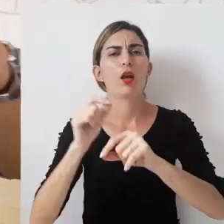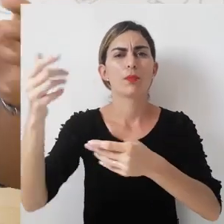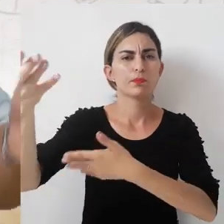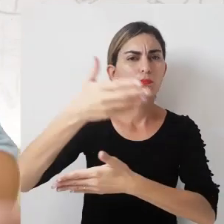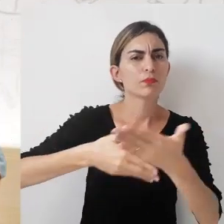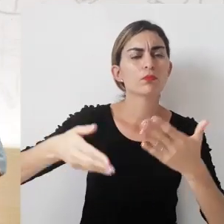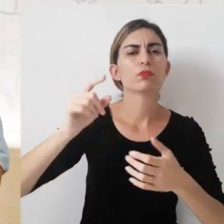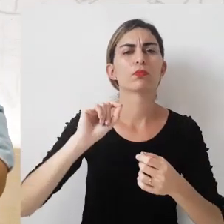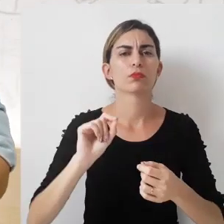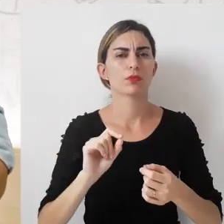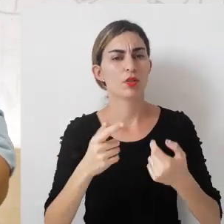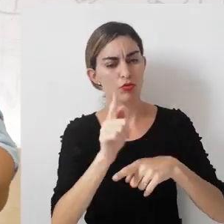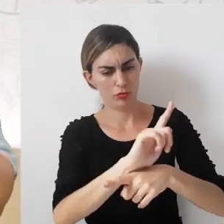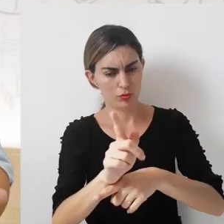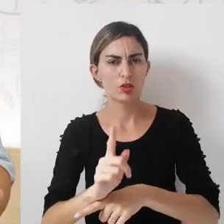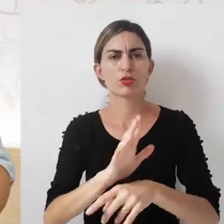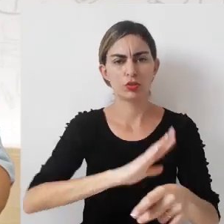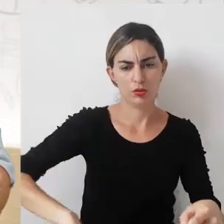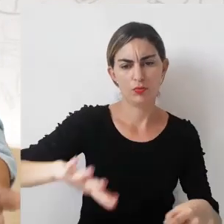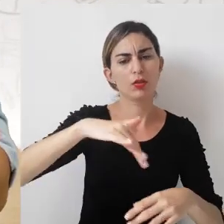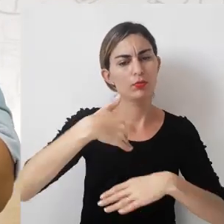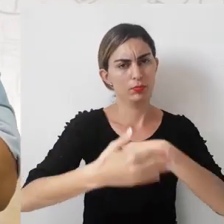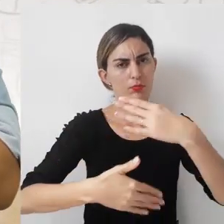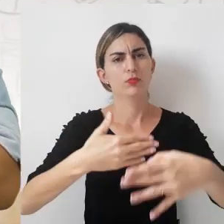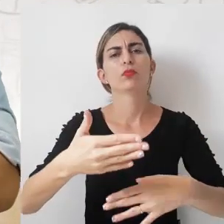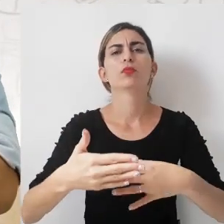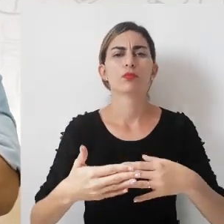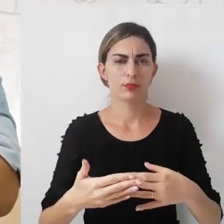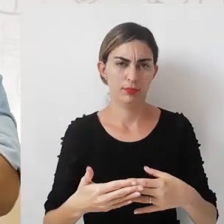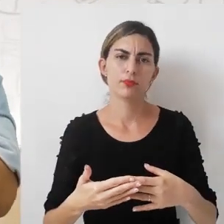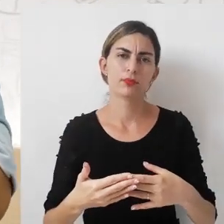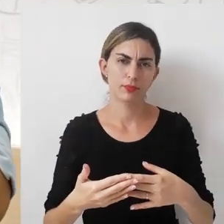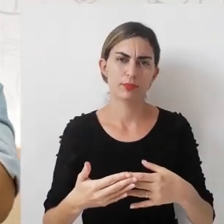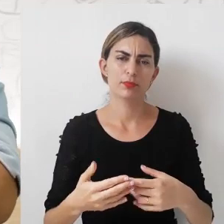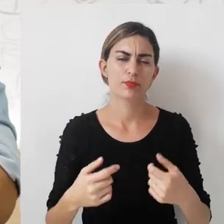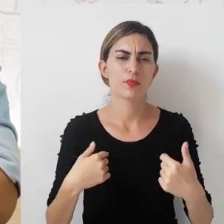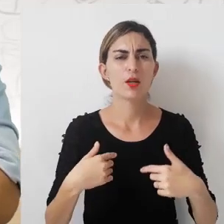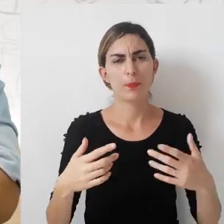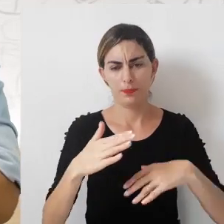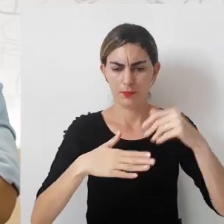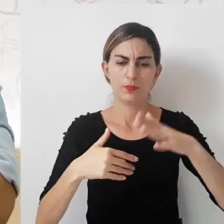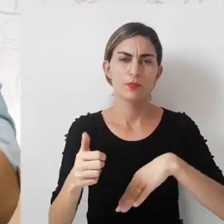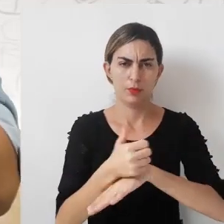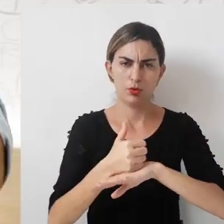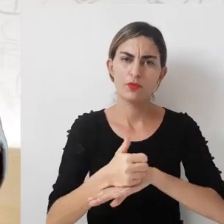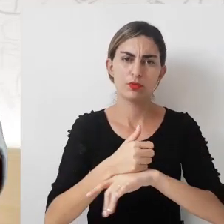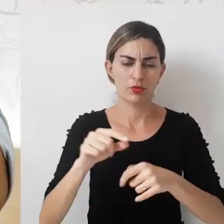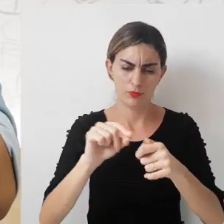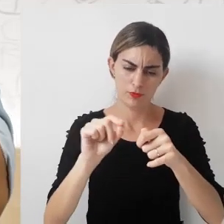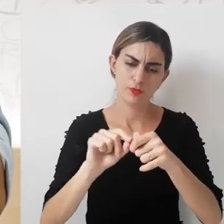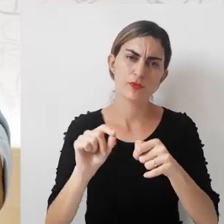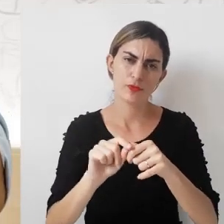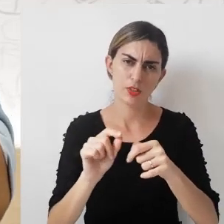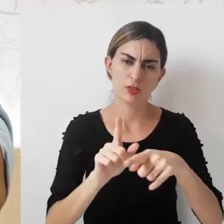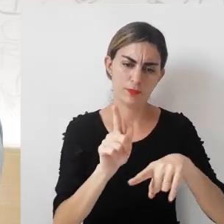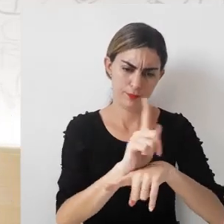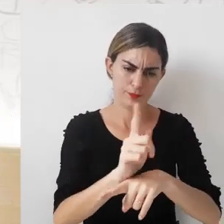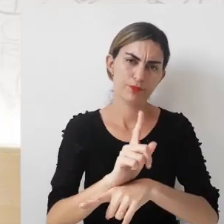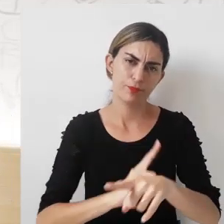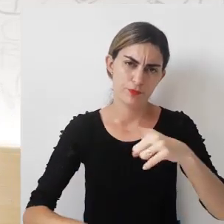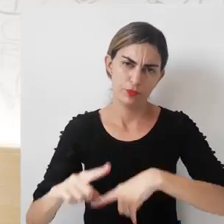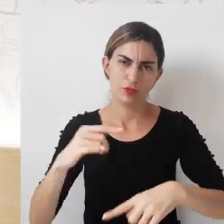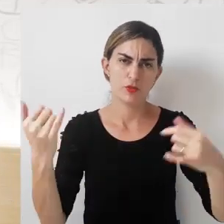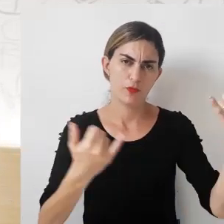e uma gestão na área desse processo. Em estruturas menores, cabe geralmente a um profissional fazer esse